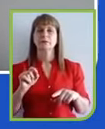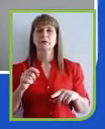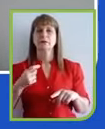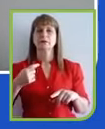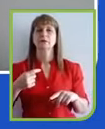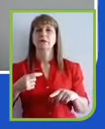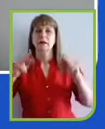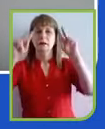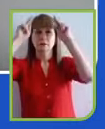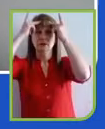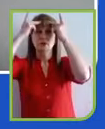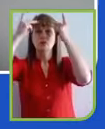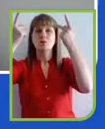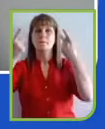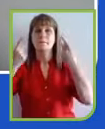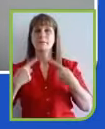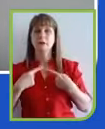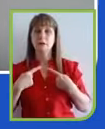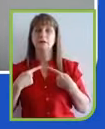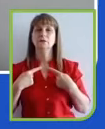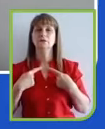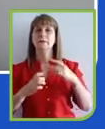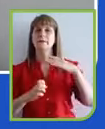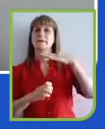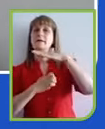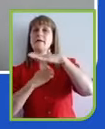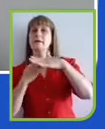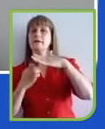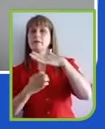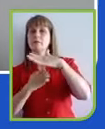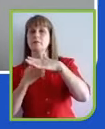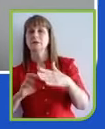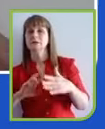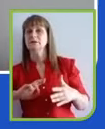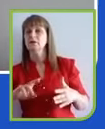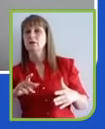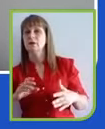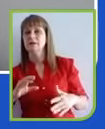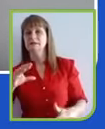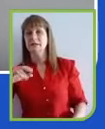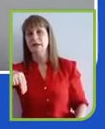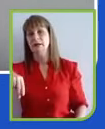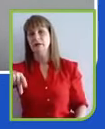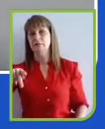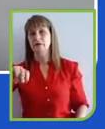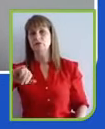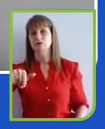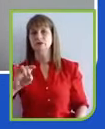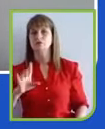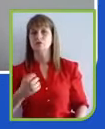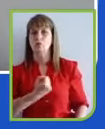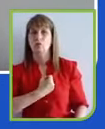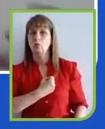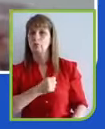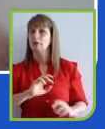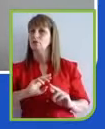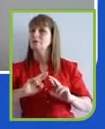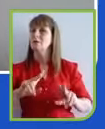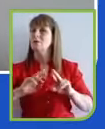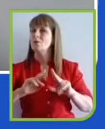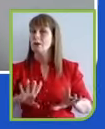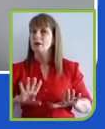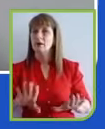empresa, ela não é o CNPJ, a empresa é formada pelas pessoas que estão dentro dela, que tem alma, que tem